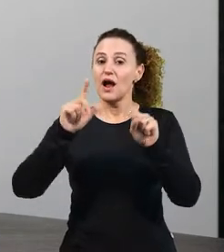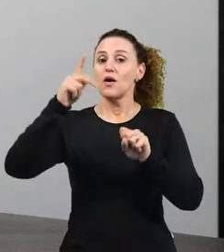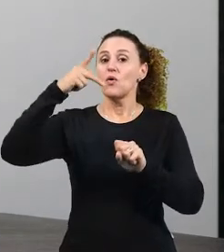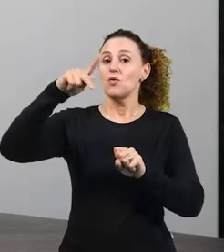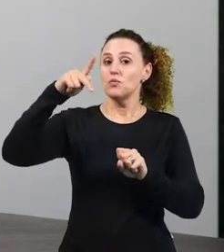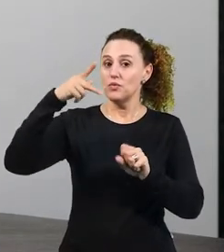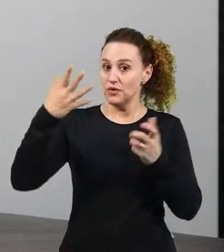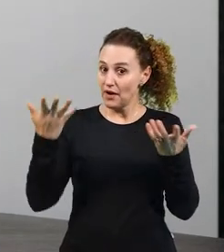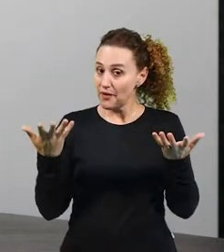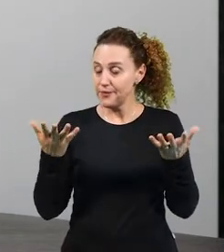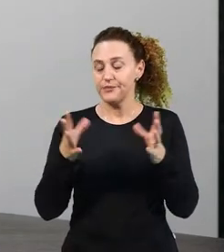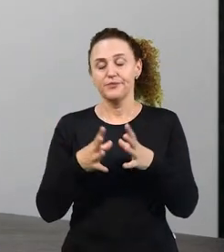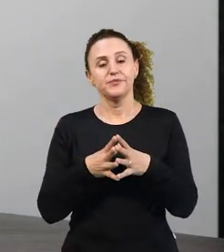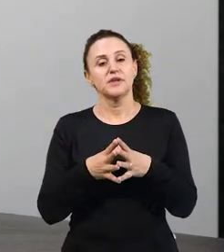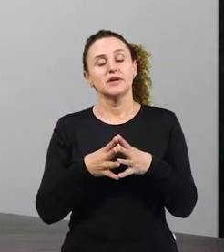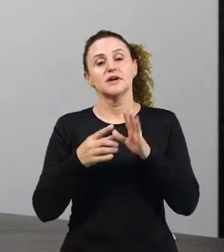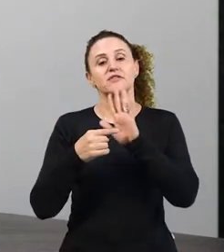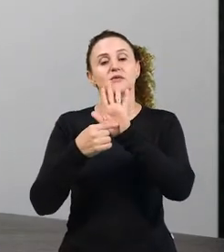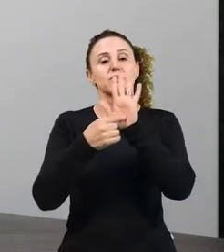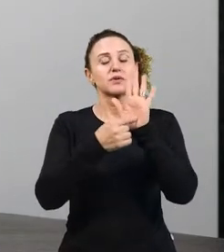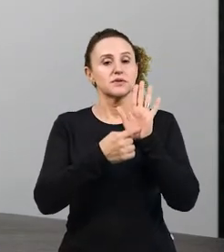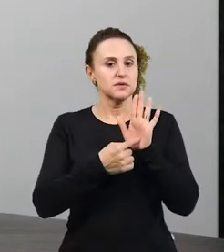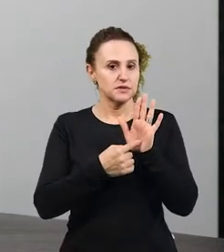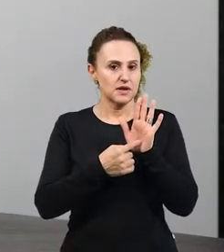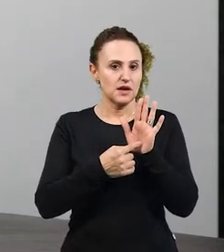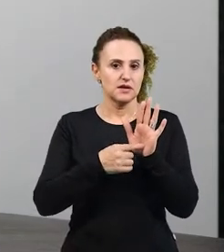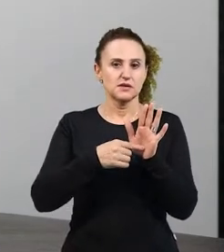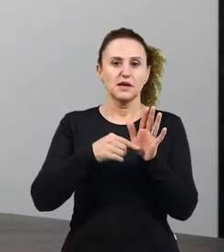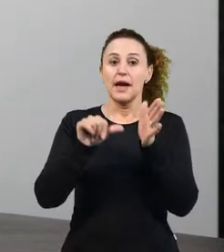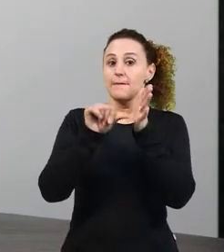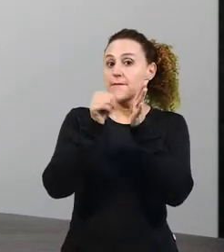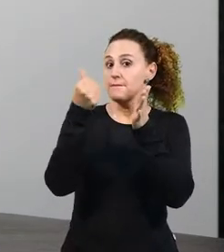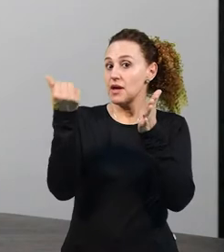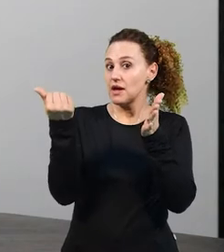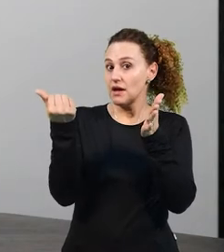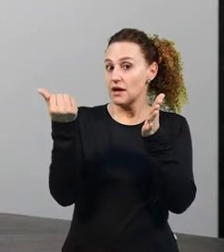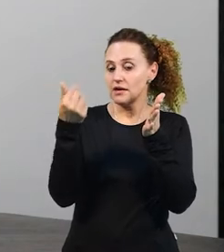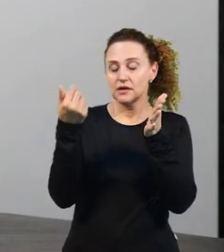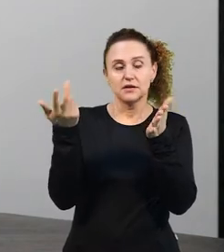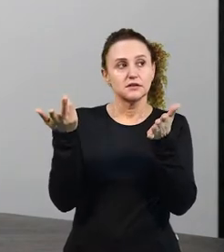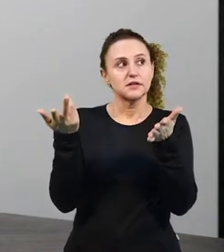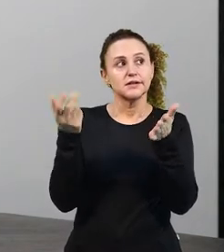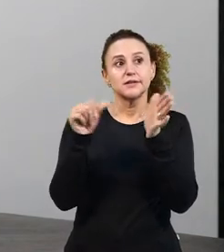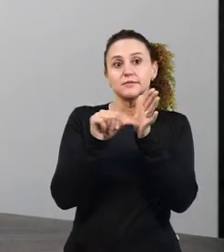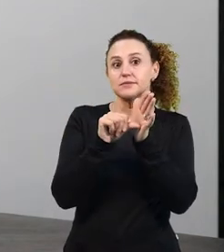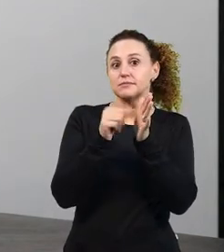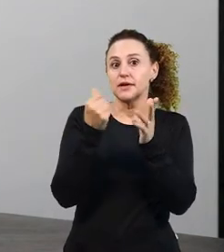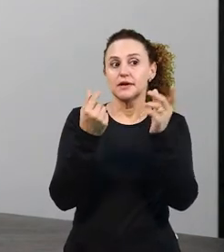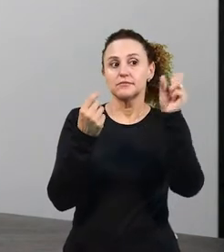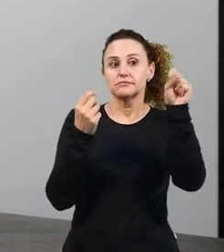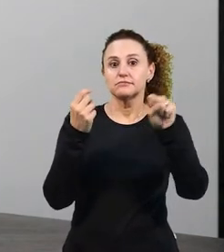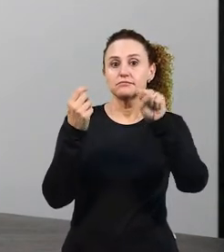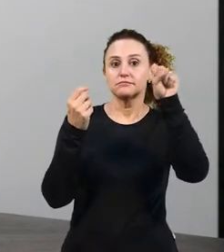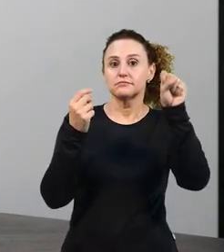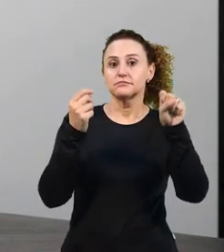o número e pessoa. Se é a primeira pessoa do plural, primeira do singular.